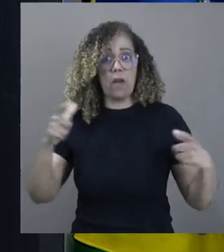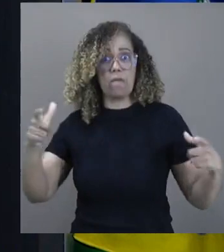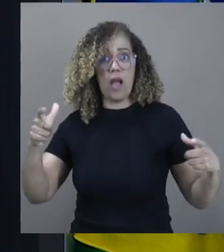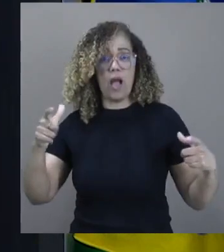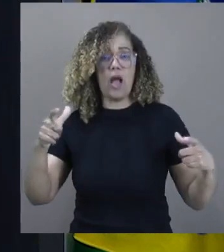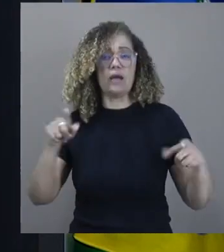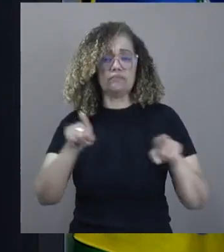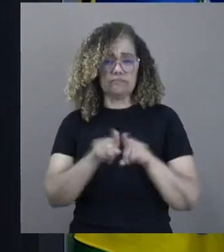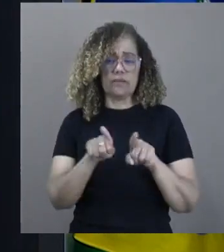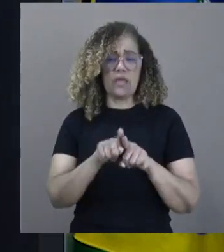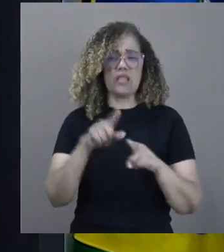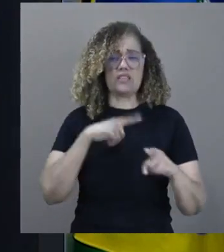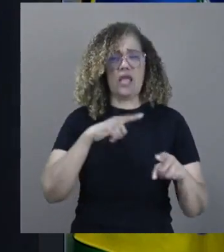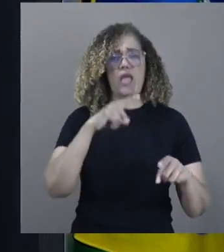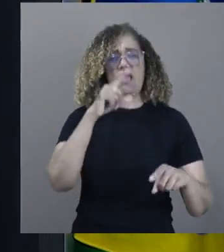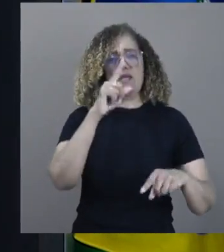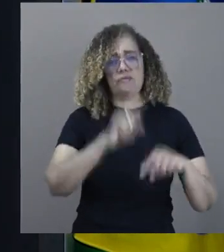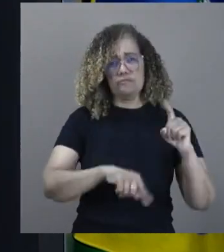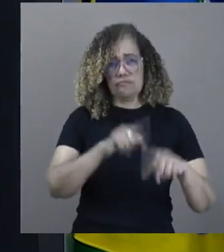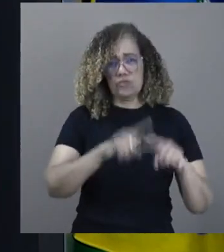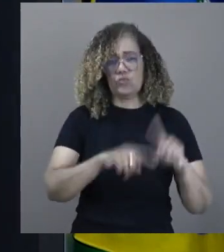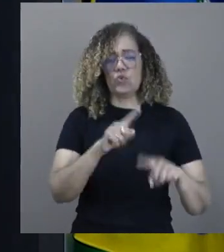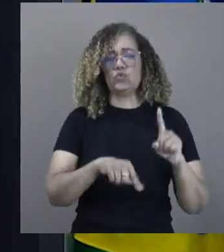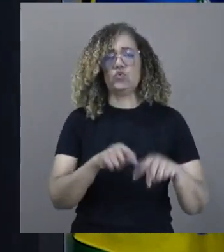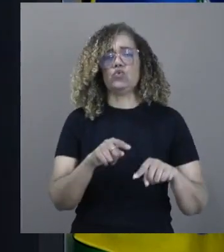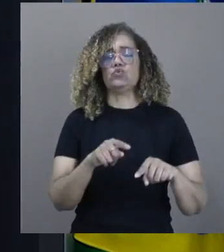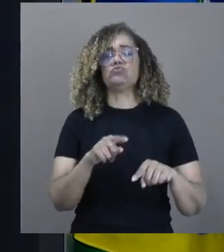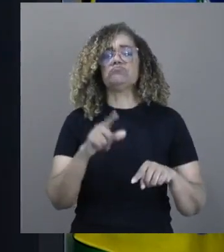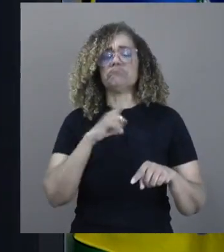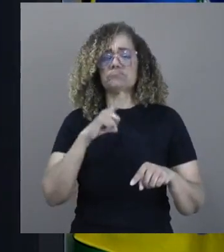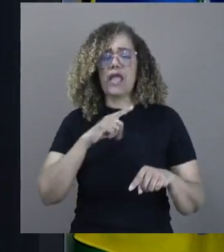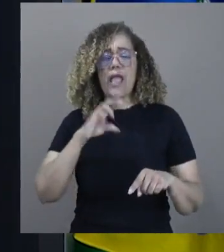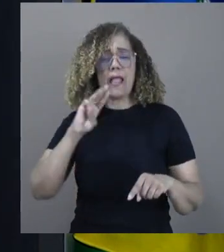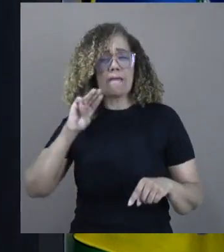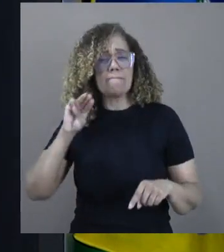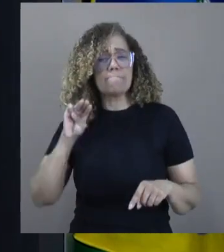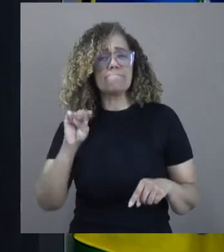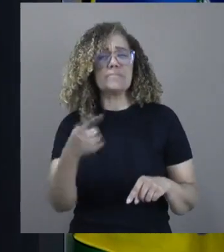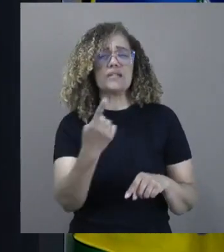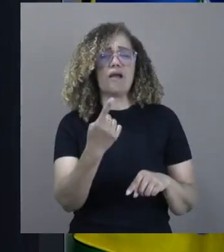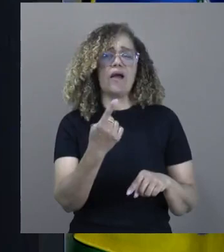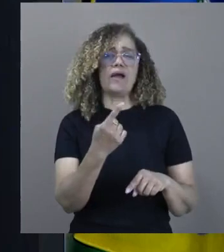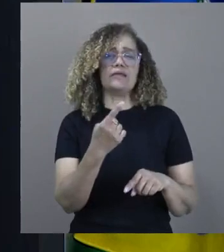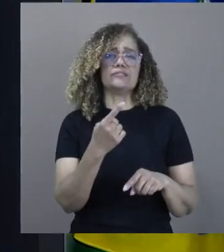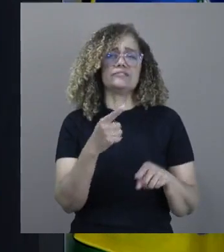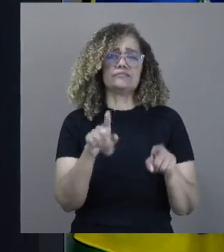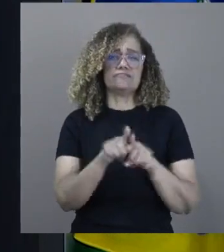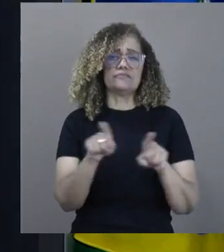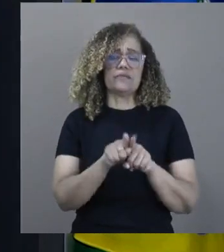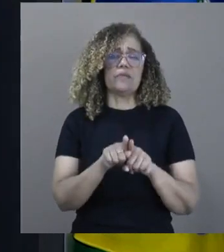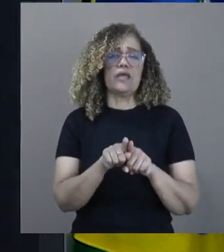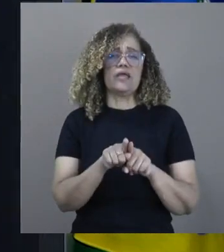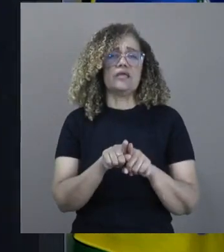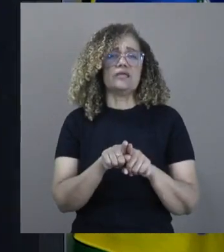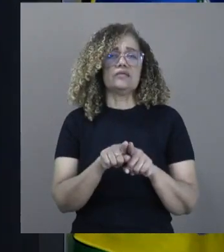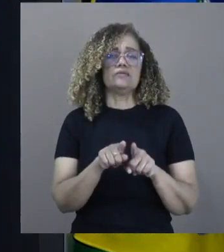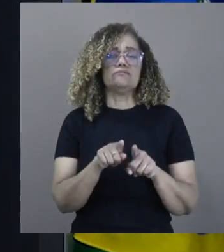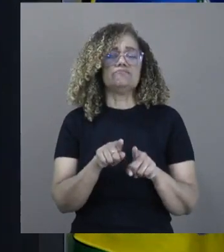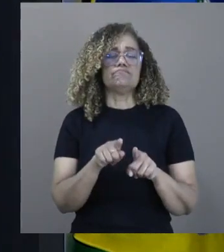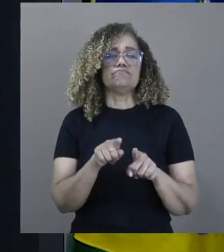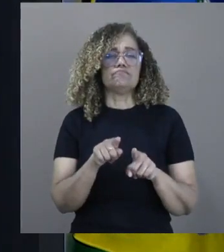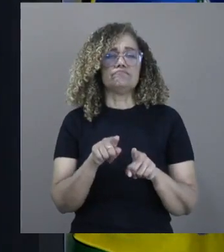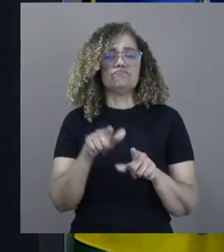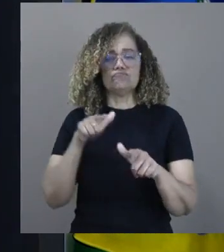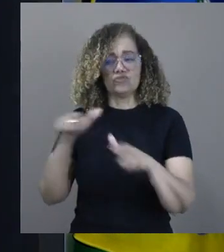matéria-prima. também irá gerar milhares de empregos no Brasil e incrementar os ganhos econômicos para o